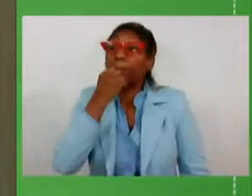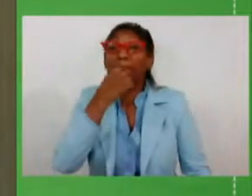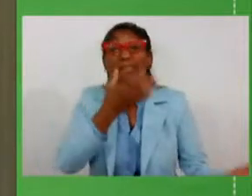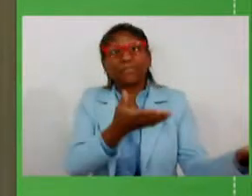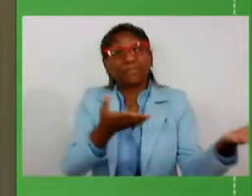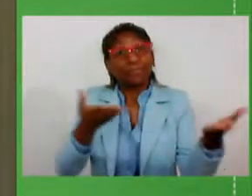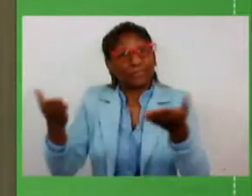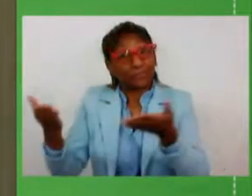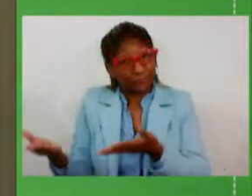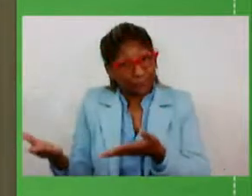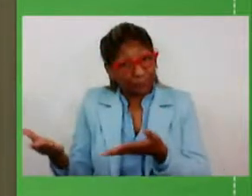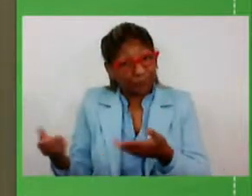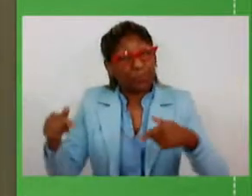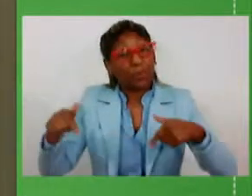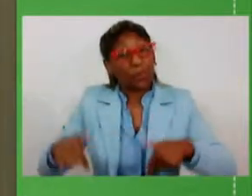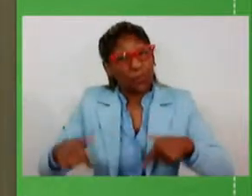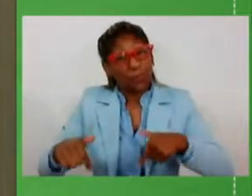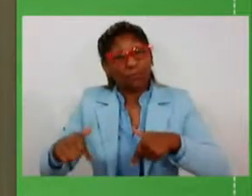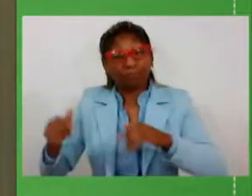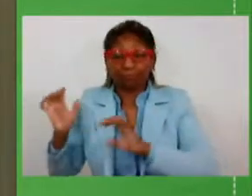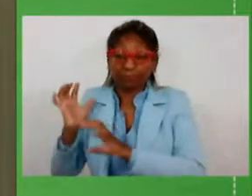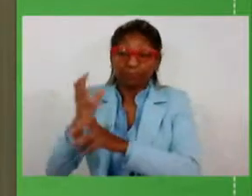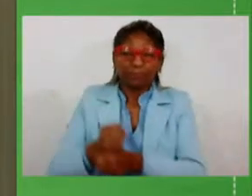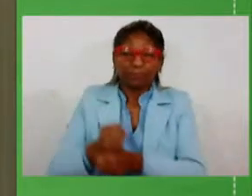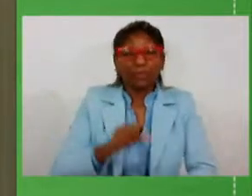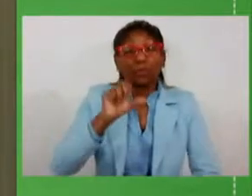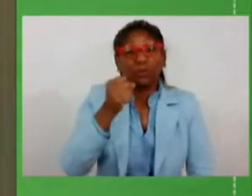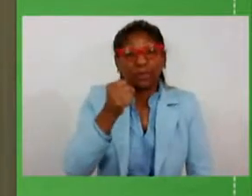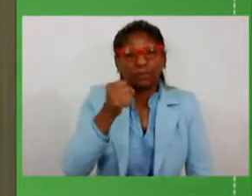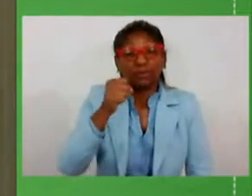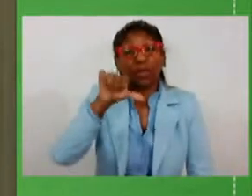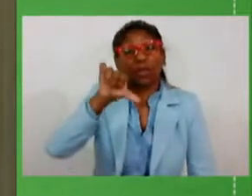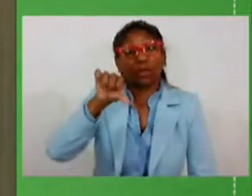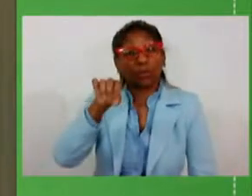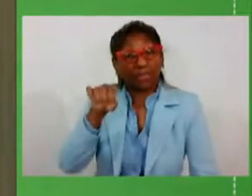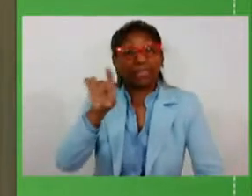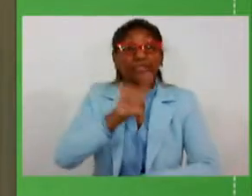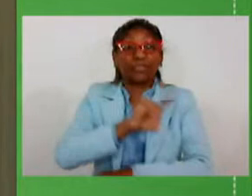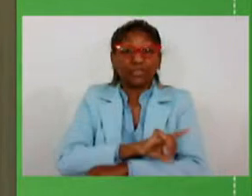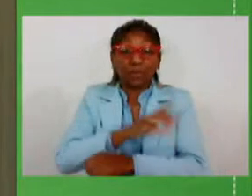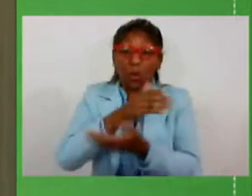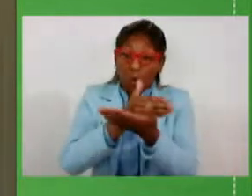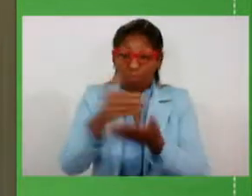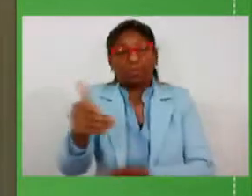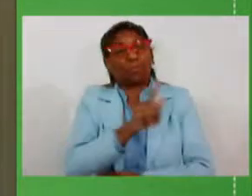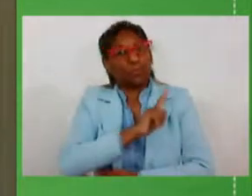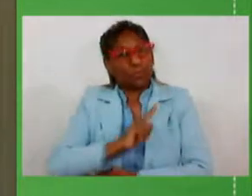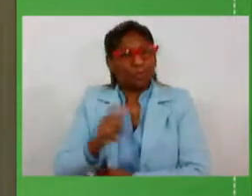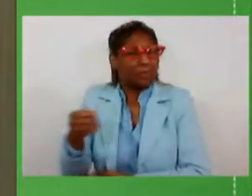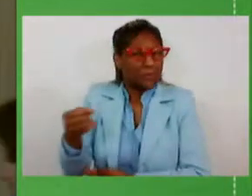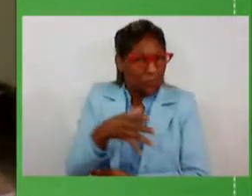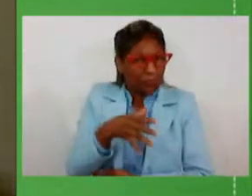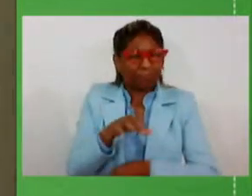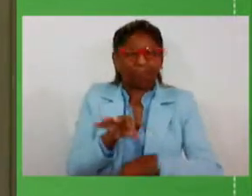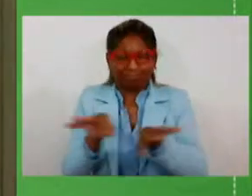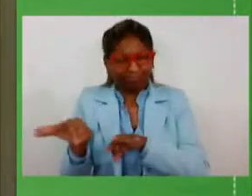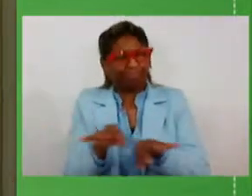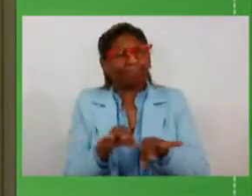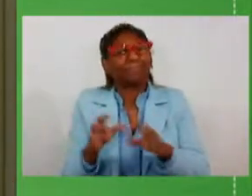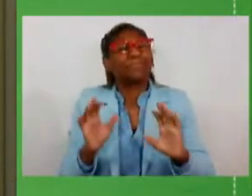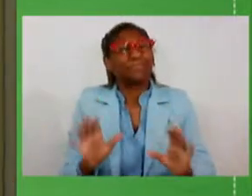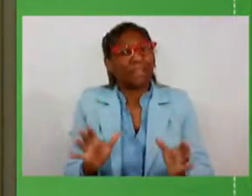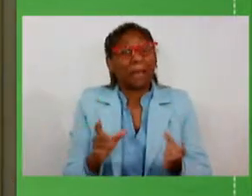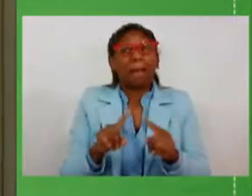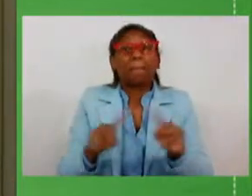-vindos. Nós estamos completando hoje 890 dias, desde que nós iniciamos o nosso mandato, mas eu costumo